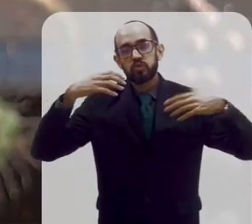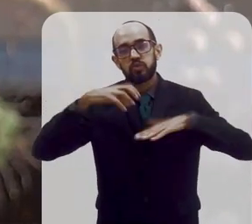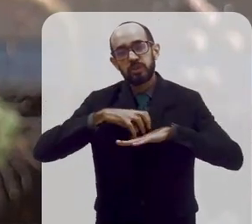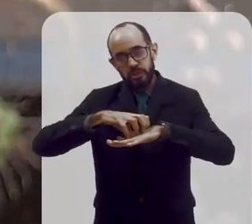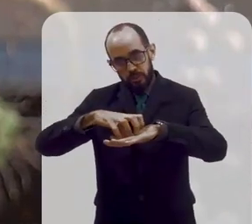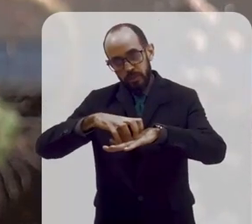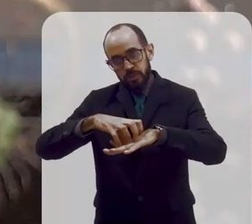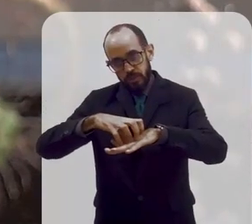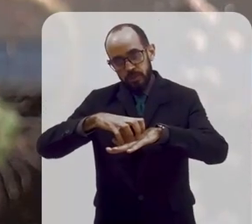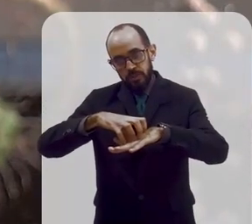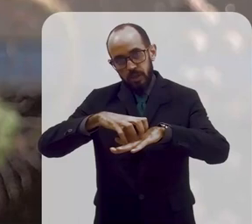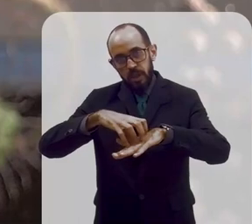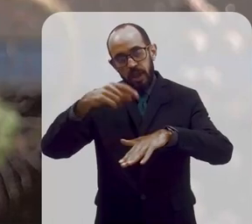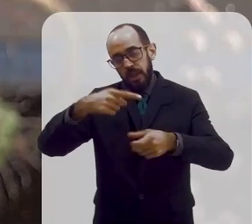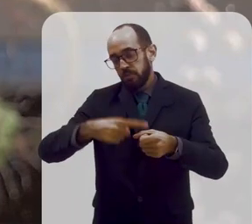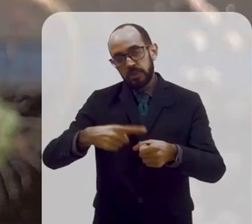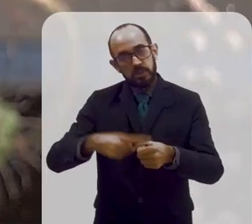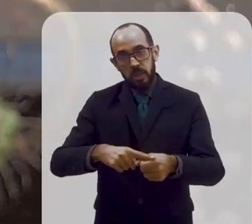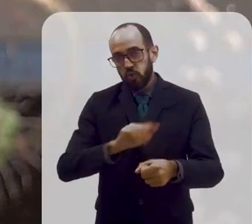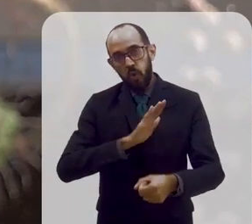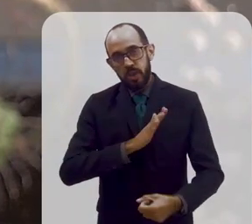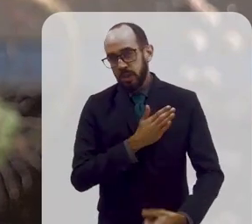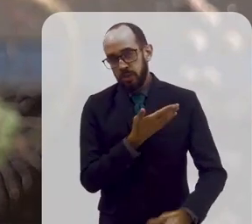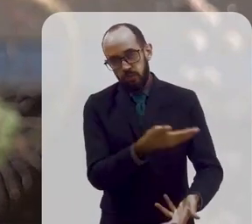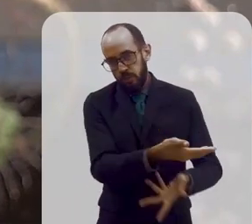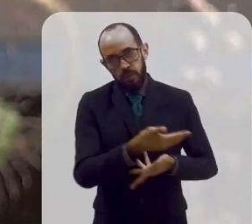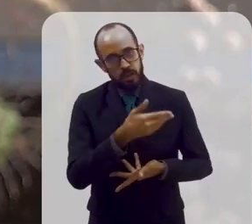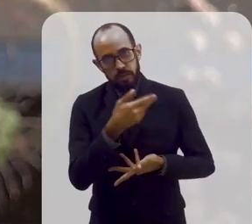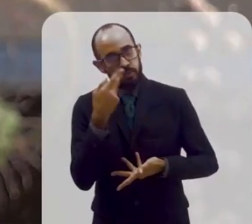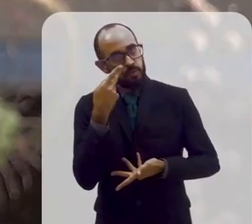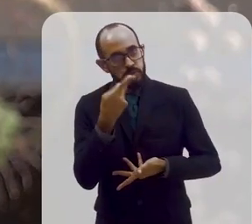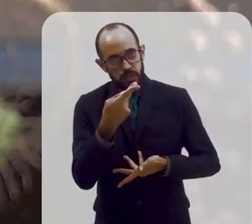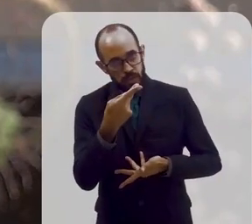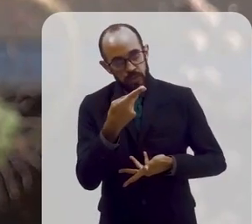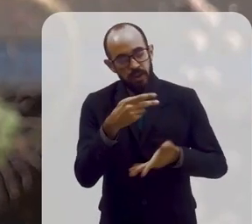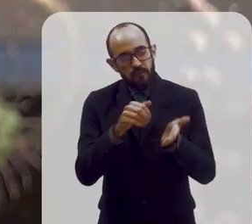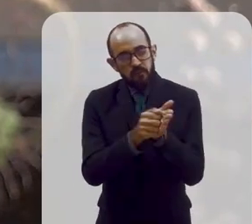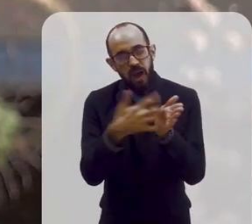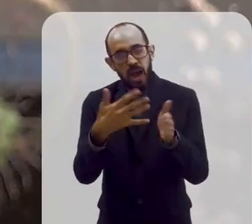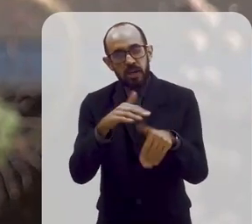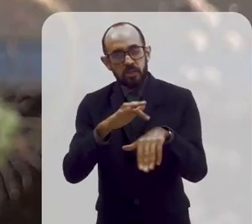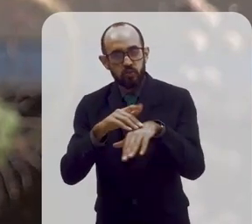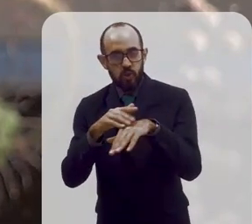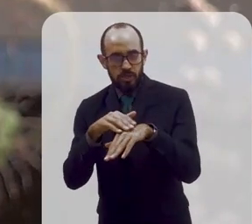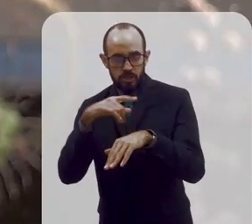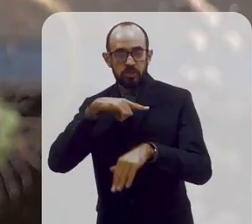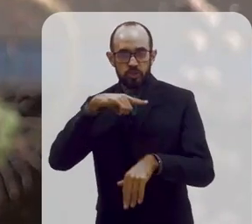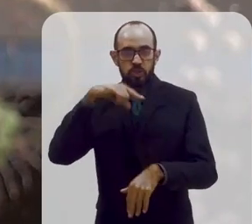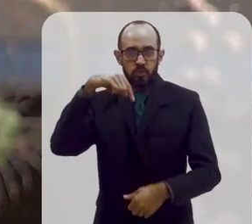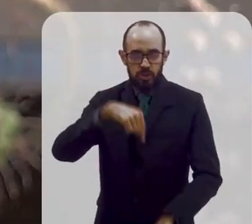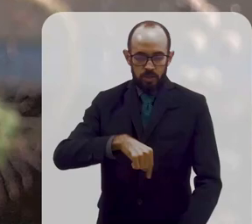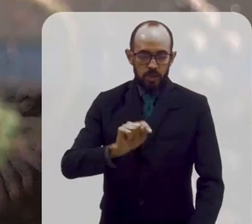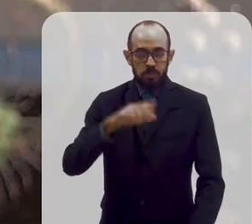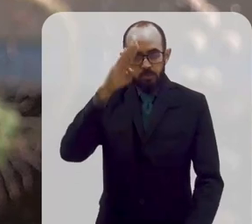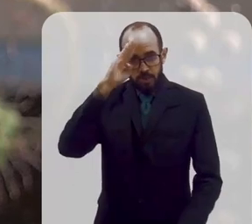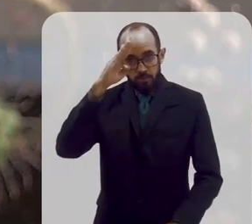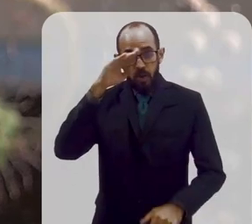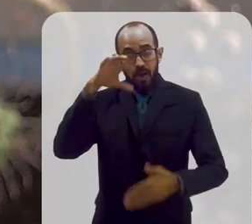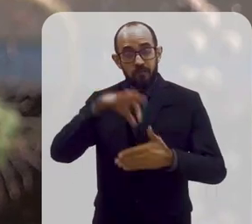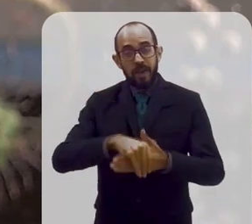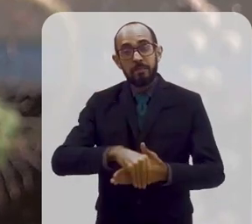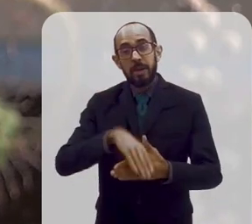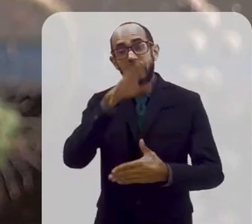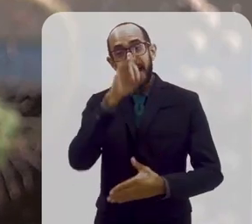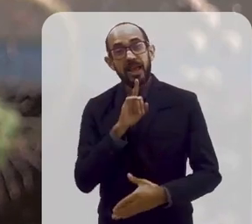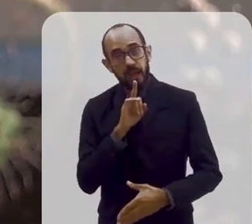para receber visitantes. Muitas doenças assolavam a cidade. Entre elas, algumas se destacavam, como, por